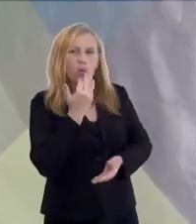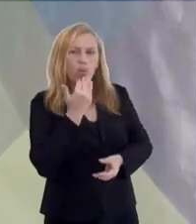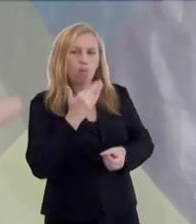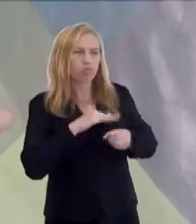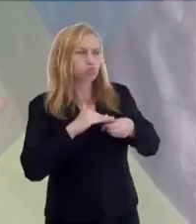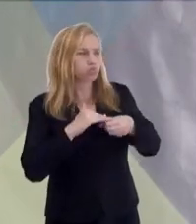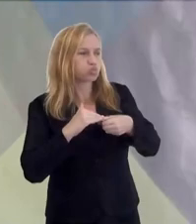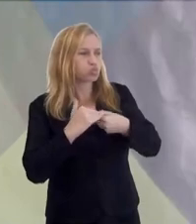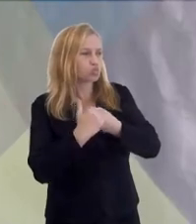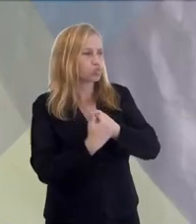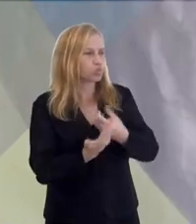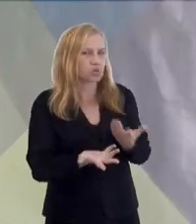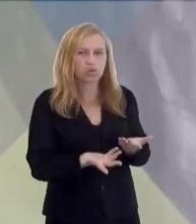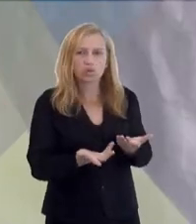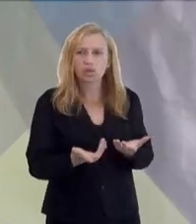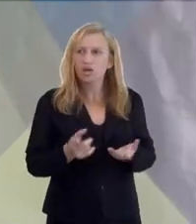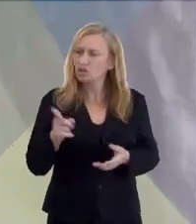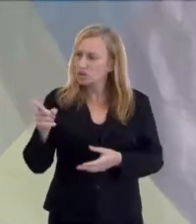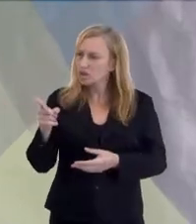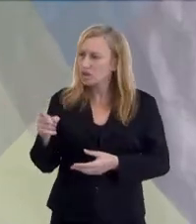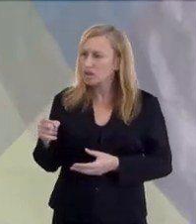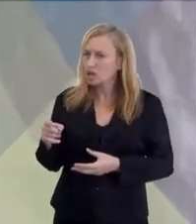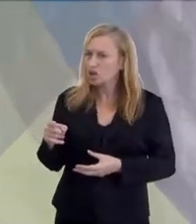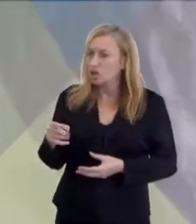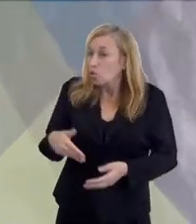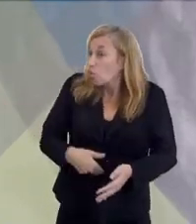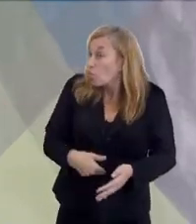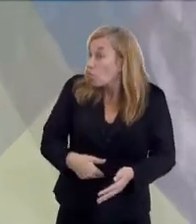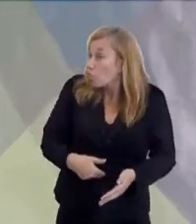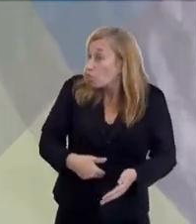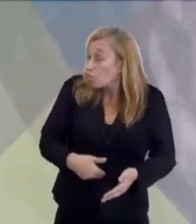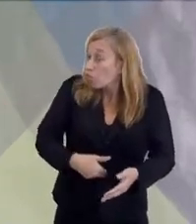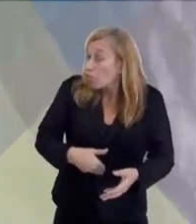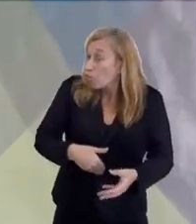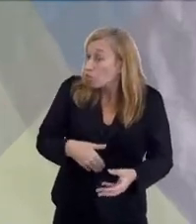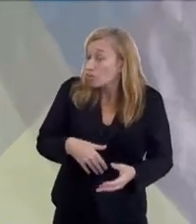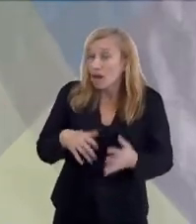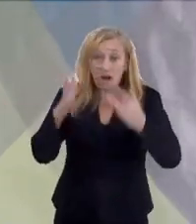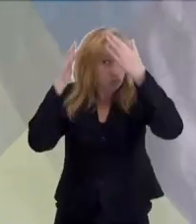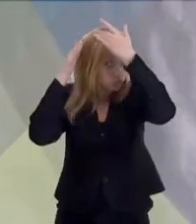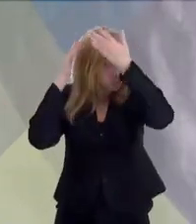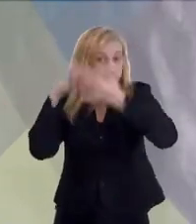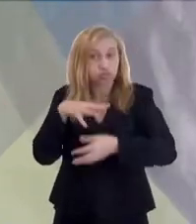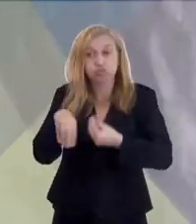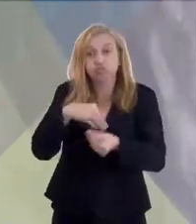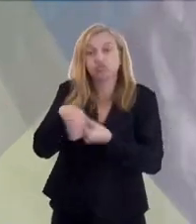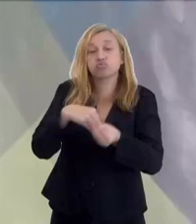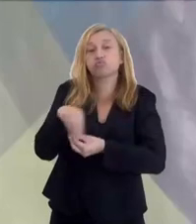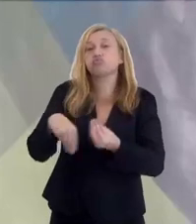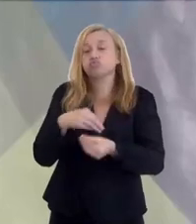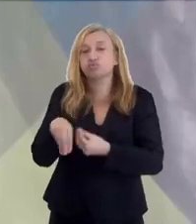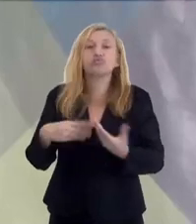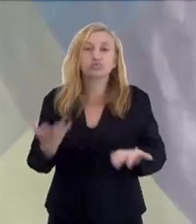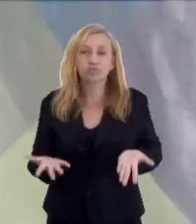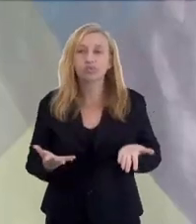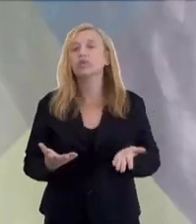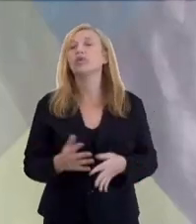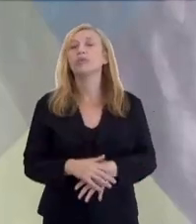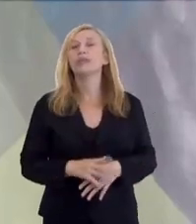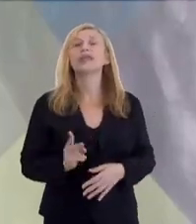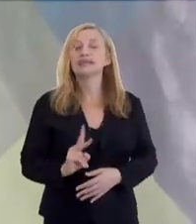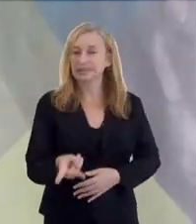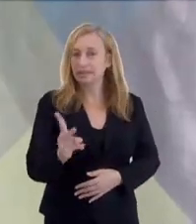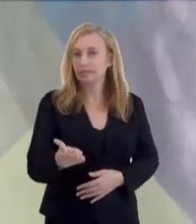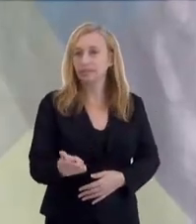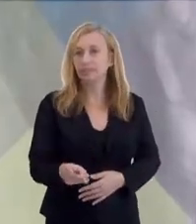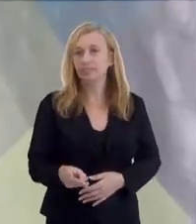fisiológica de comer o salgadinho. Aí você mistura o salgadinho com o pai, o cérebro faz essas misturas quando traz. Mas